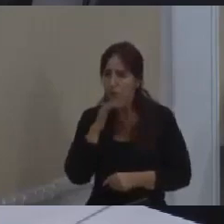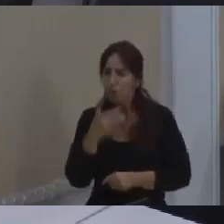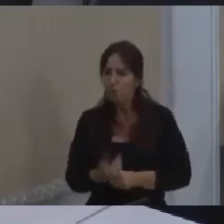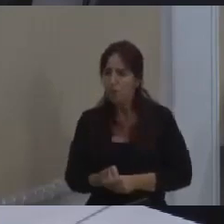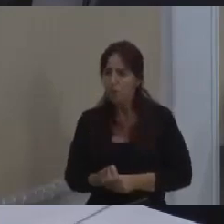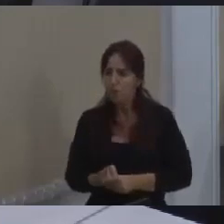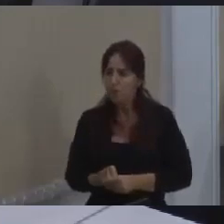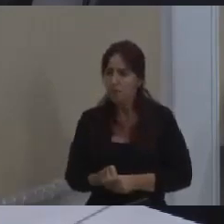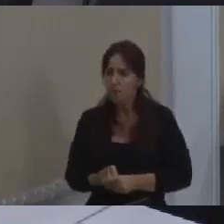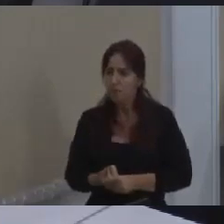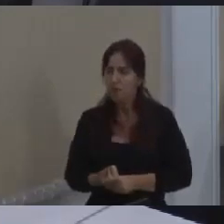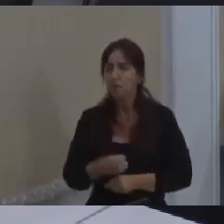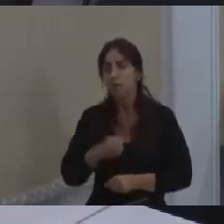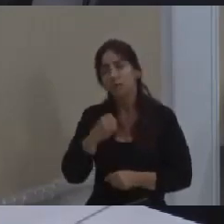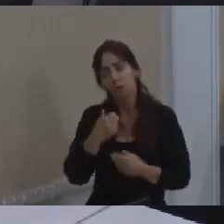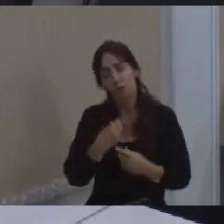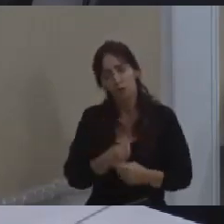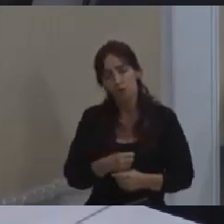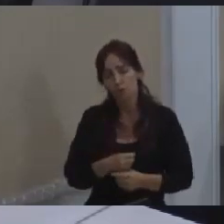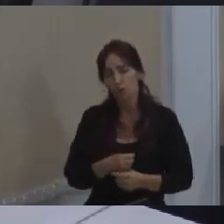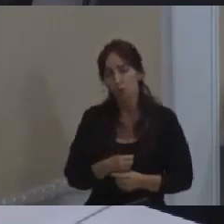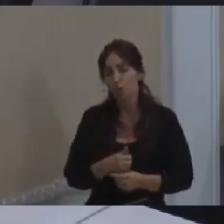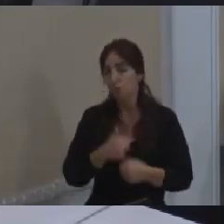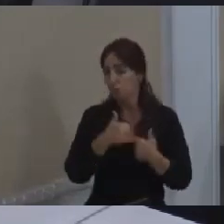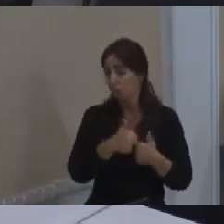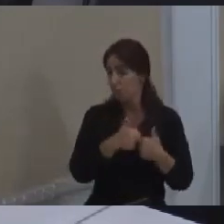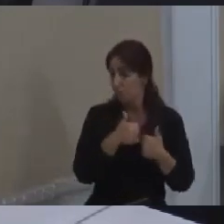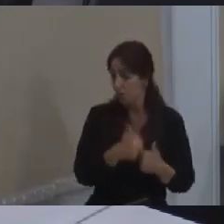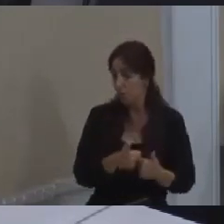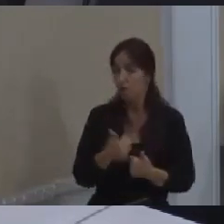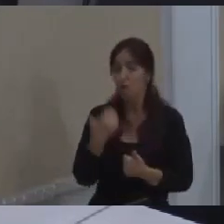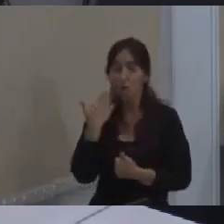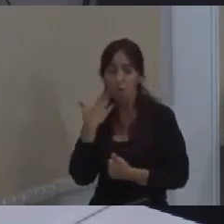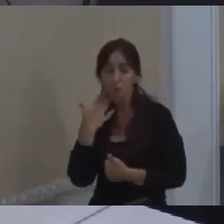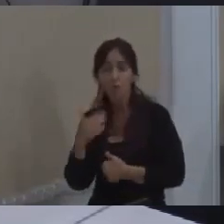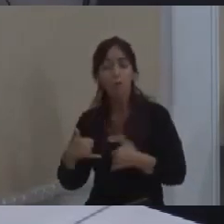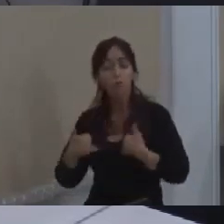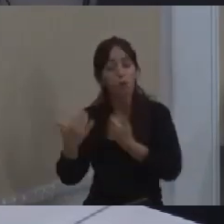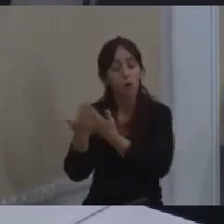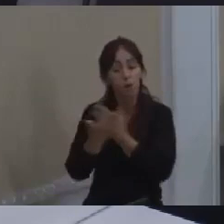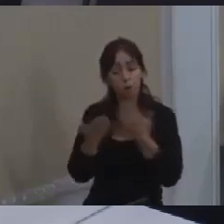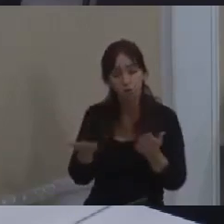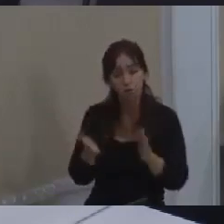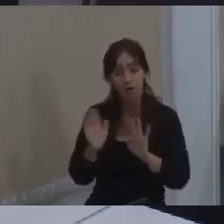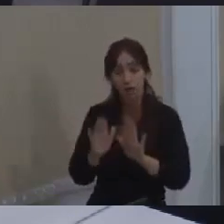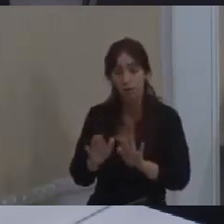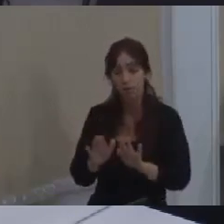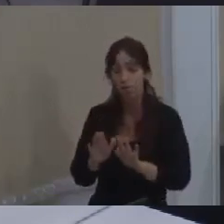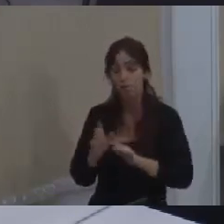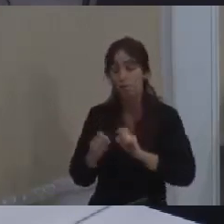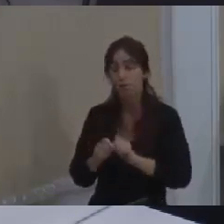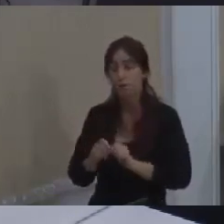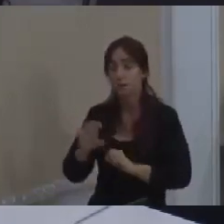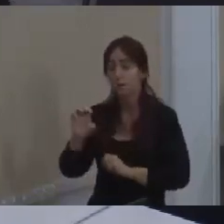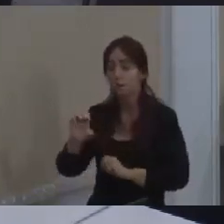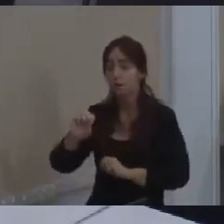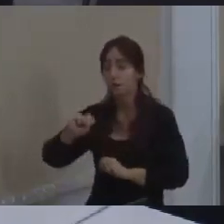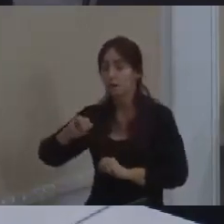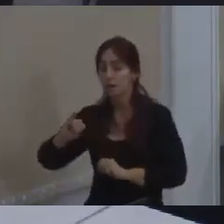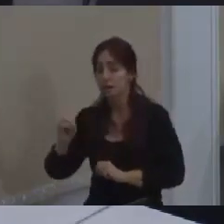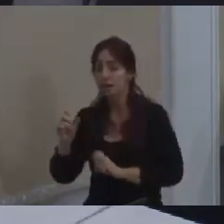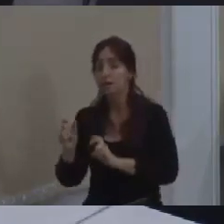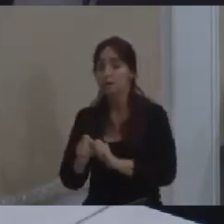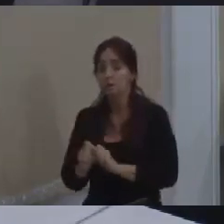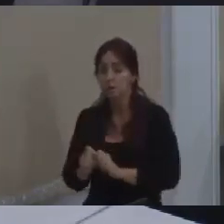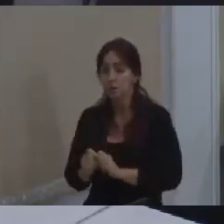exitoso, exemplar, o Banco Mundial elogia. Agora, é ZEIS, ZEIS é ocupação